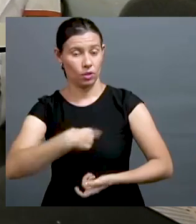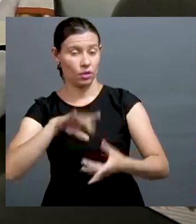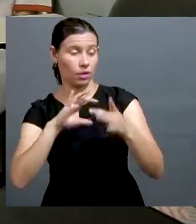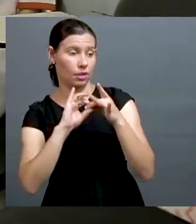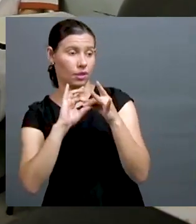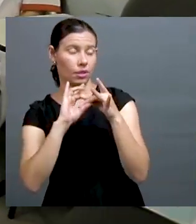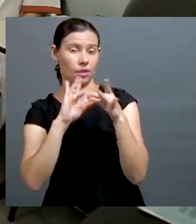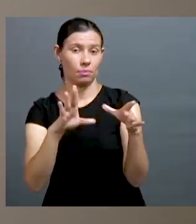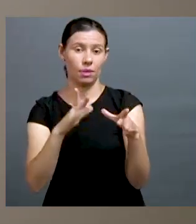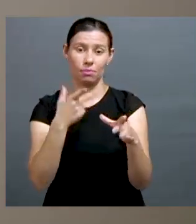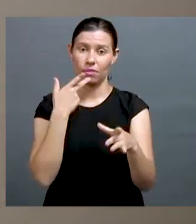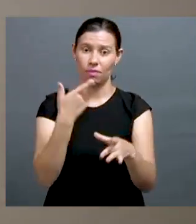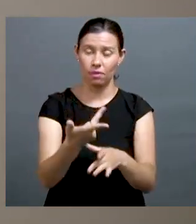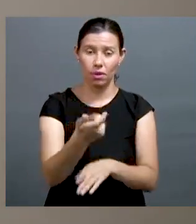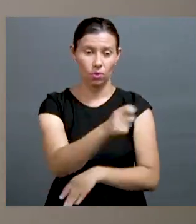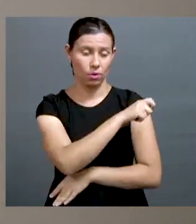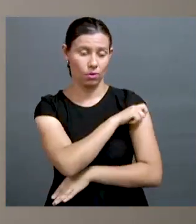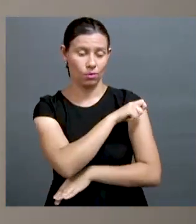pensamento, uma ação.